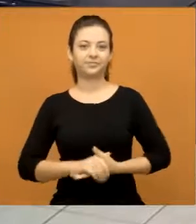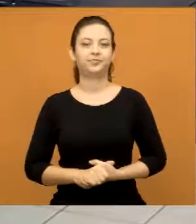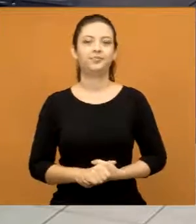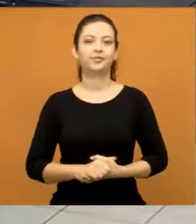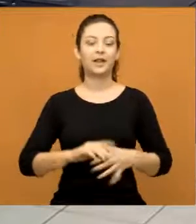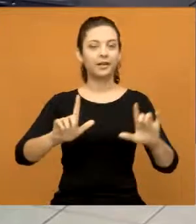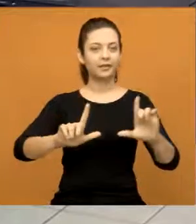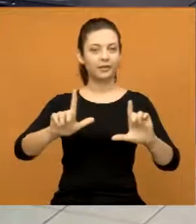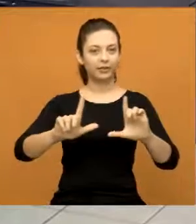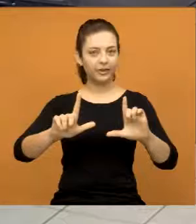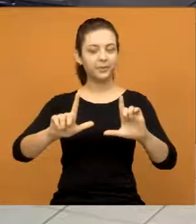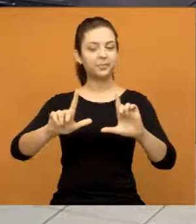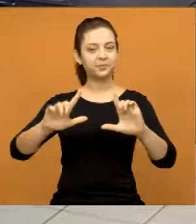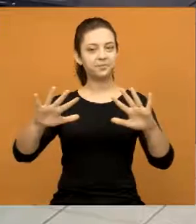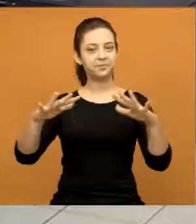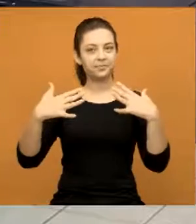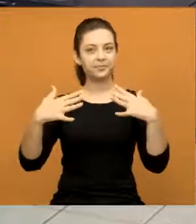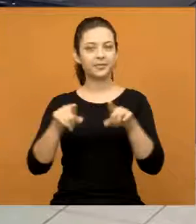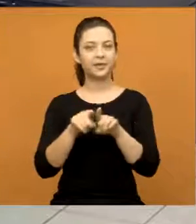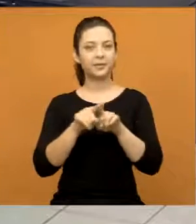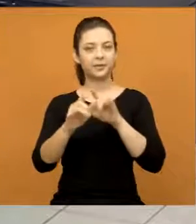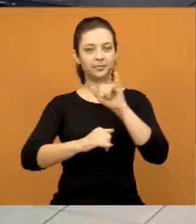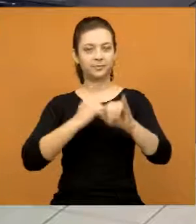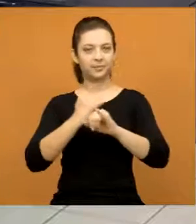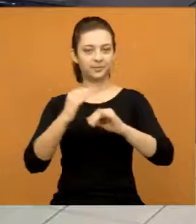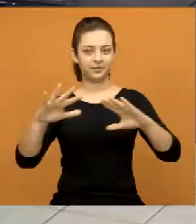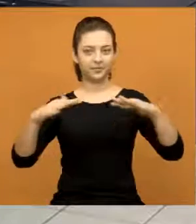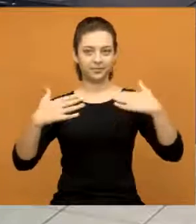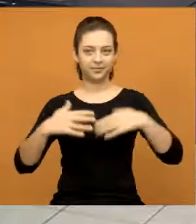acompanham pela TV e também pela internet.